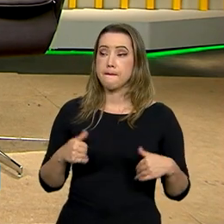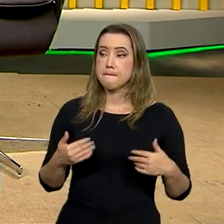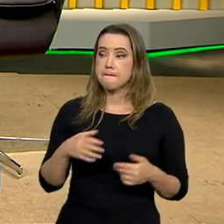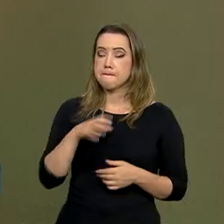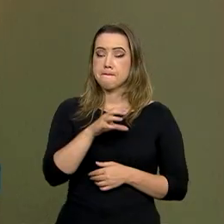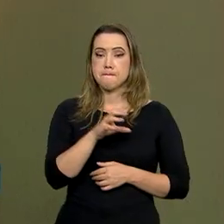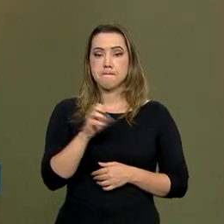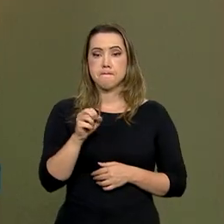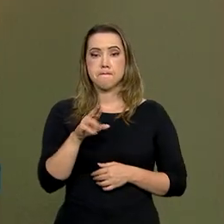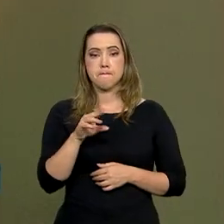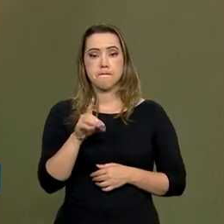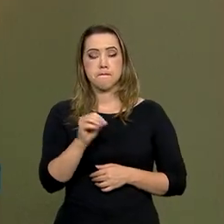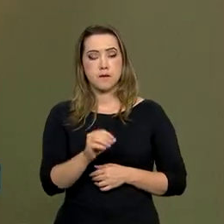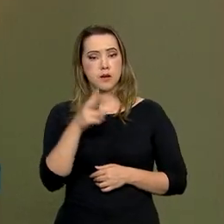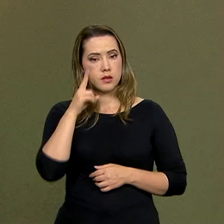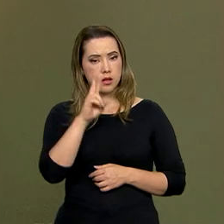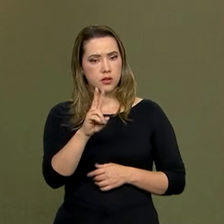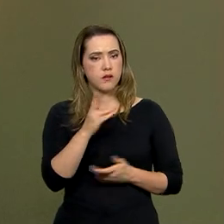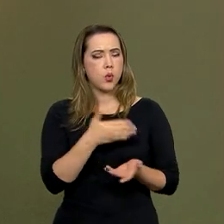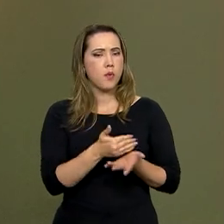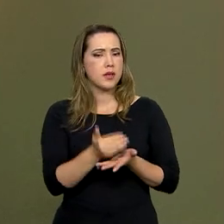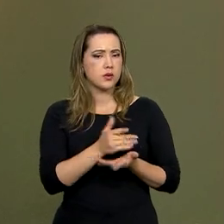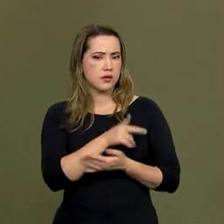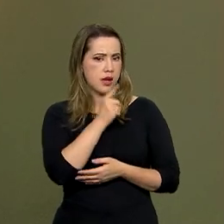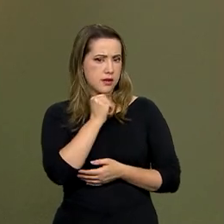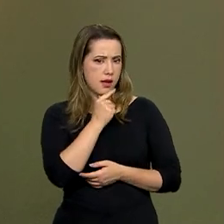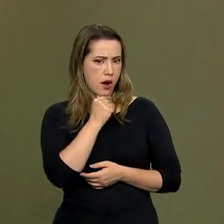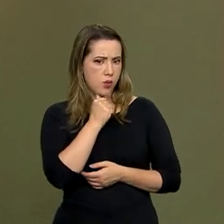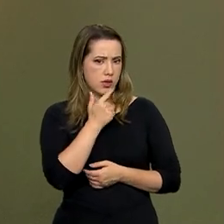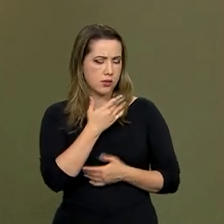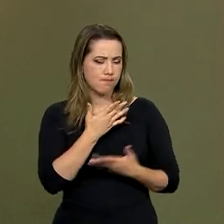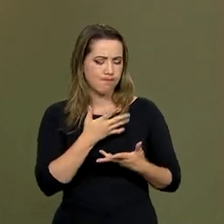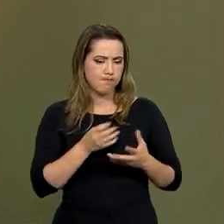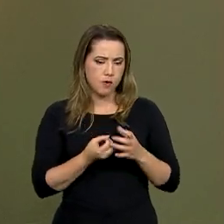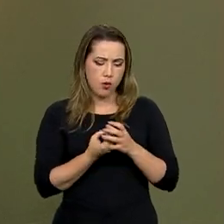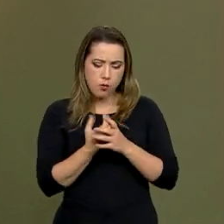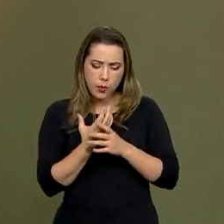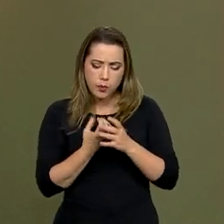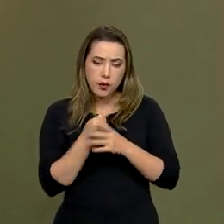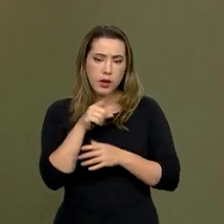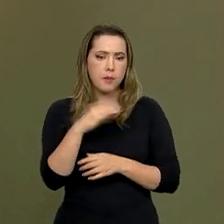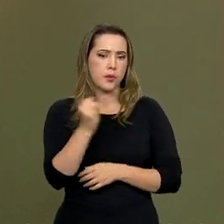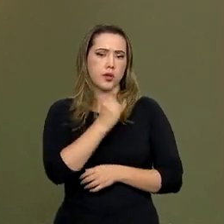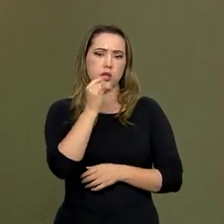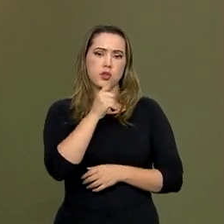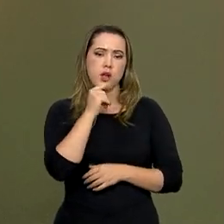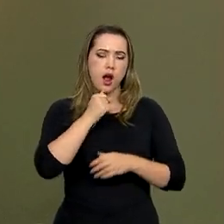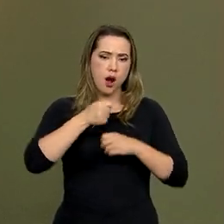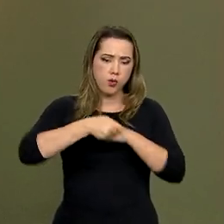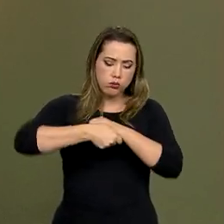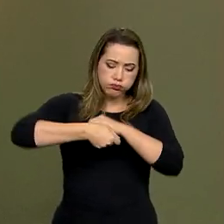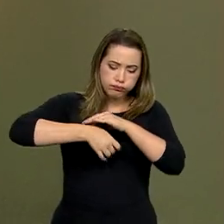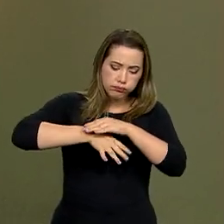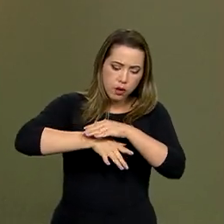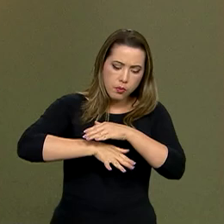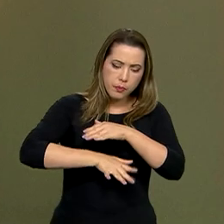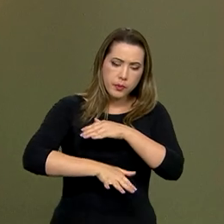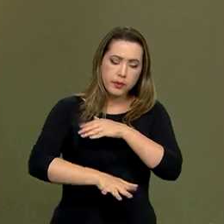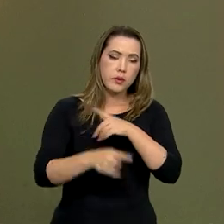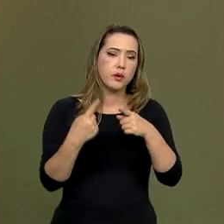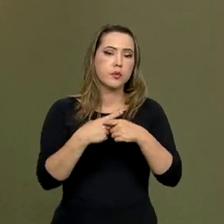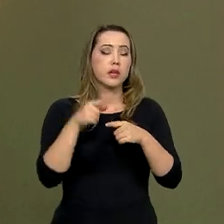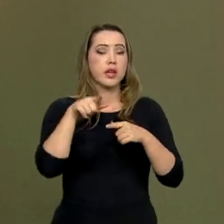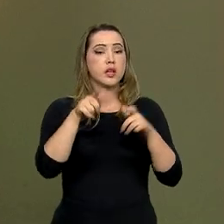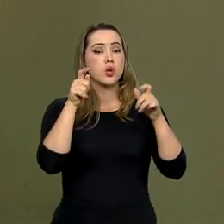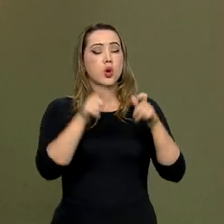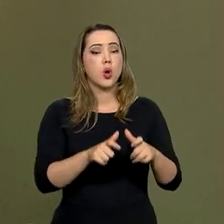reconhecido como o chamado berço das águas. Então, ele tem uma importância hídrica muito grande, porque aqui, como está numa região mais